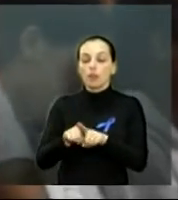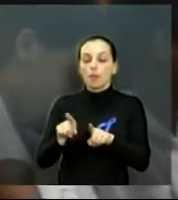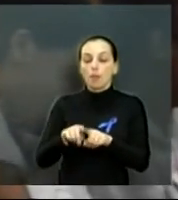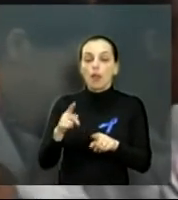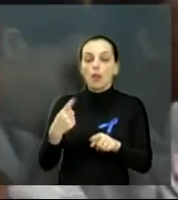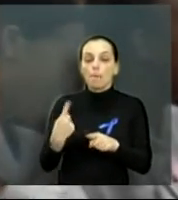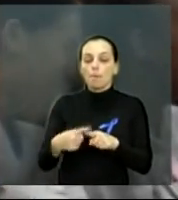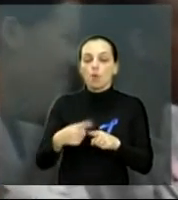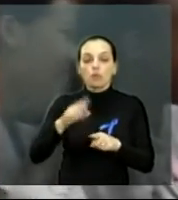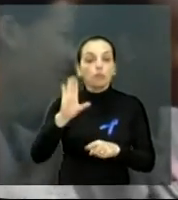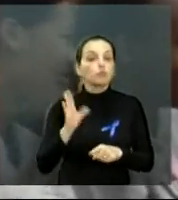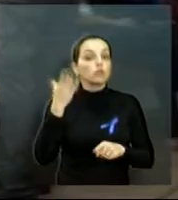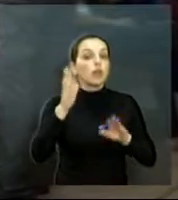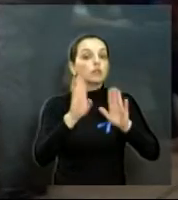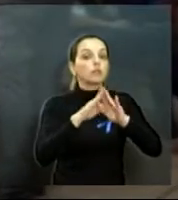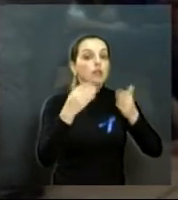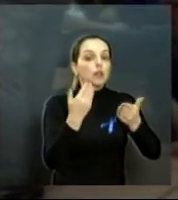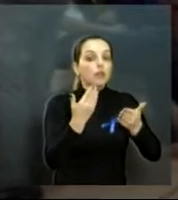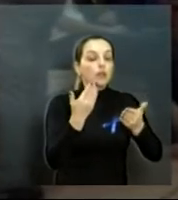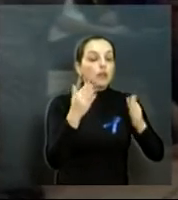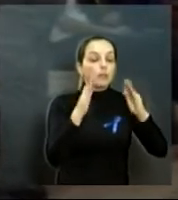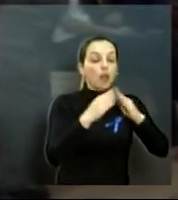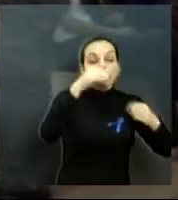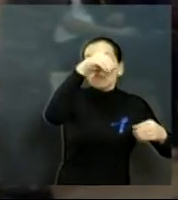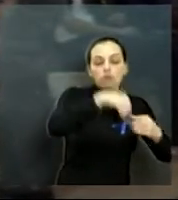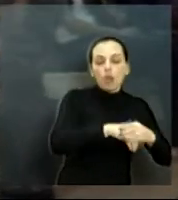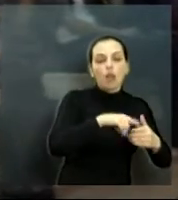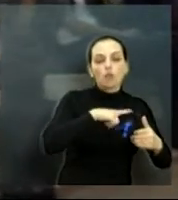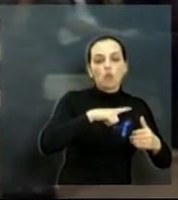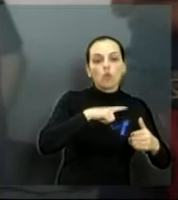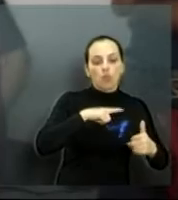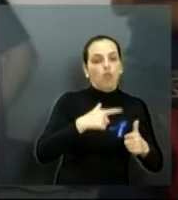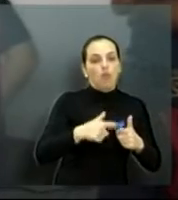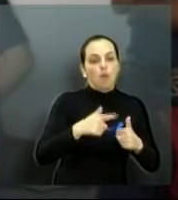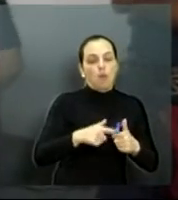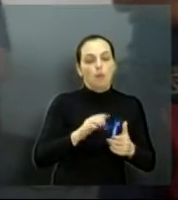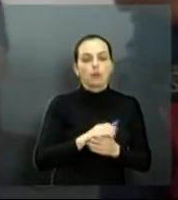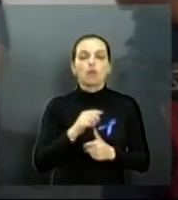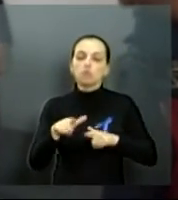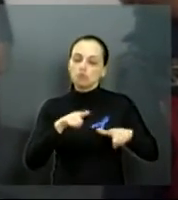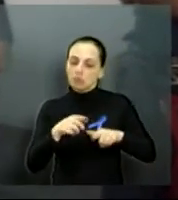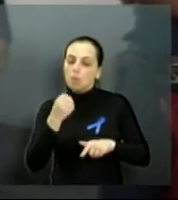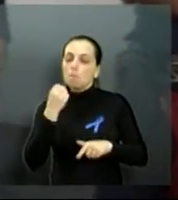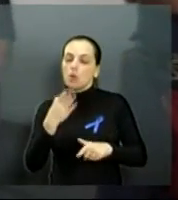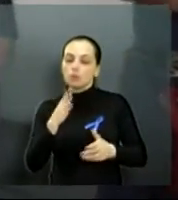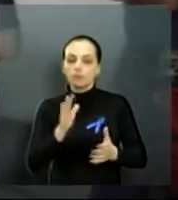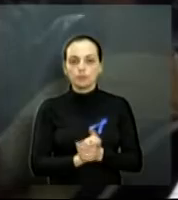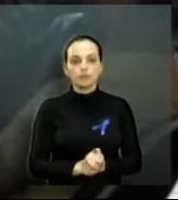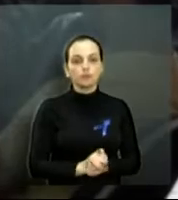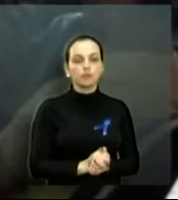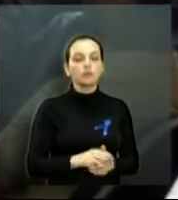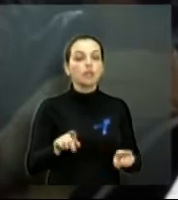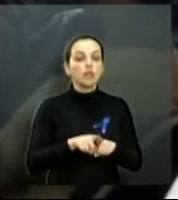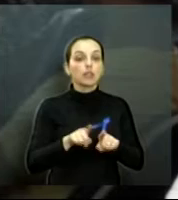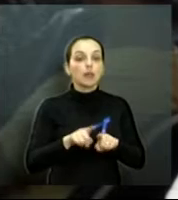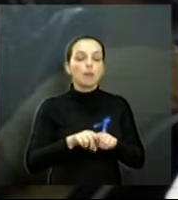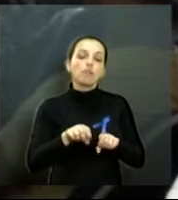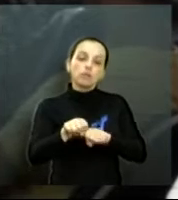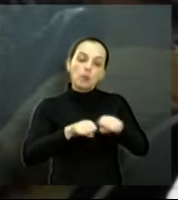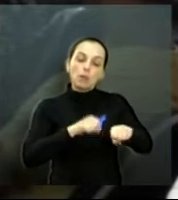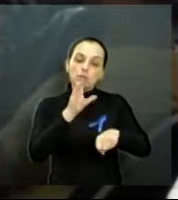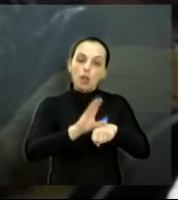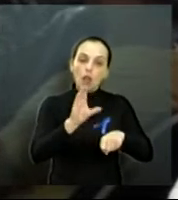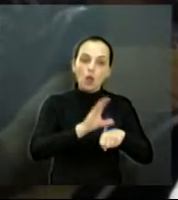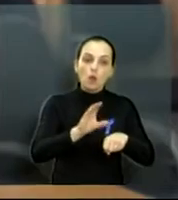Eu acredito que isso é muito importante para eles, é muito importante, é muito bacana esse trabalho. A semana ainda contou com capacitação de servidores